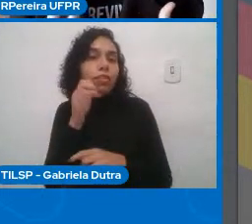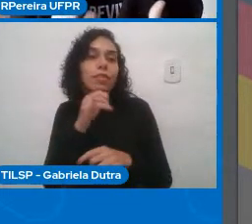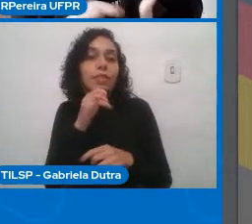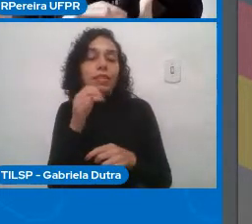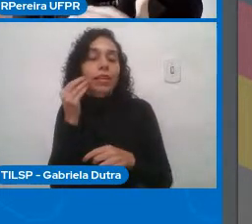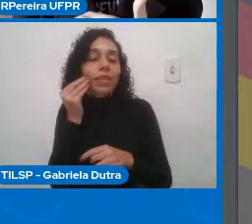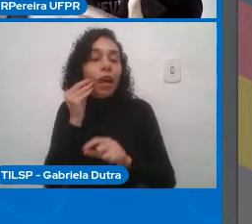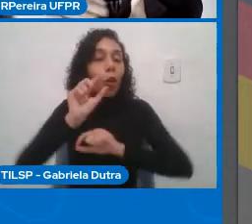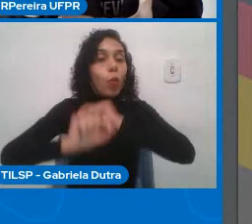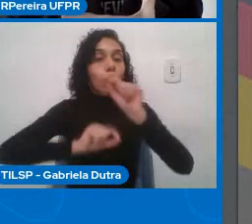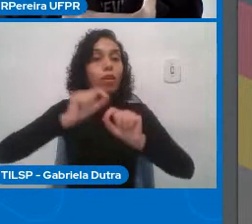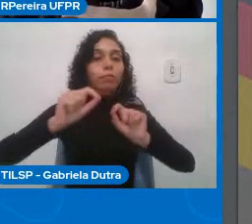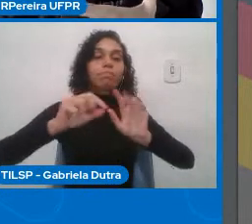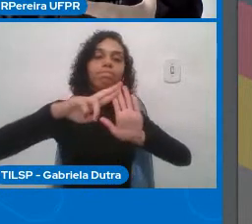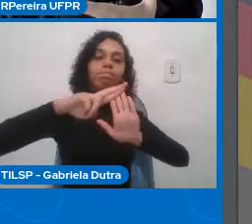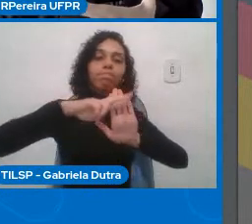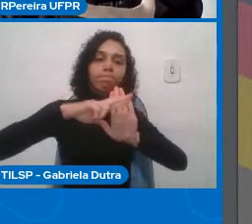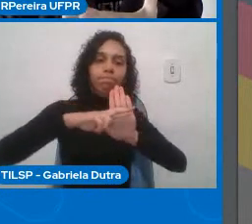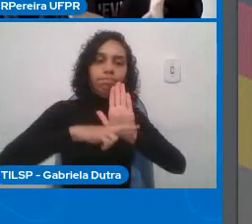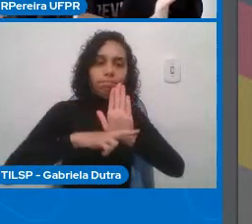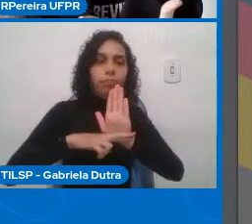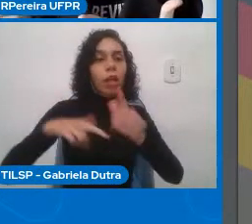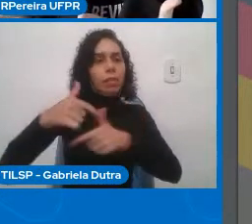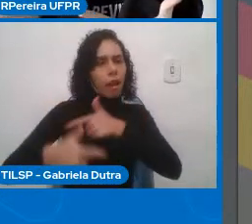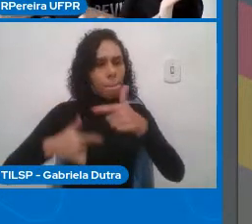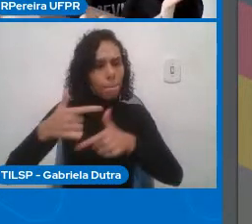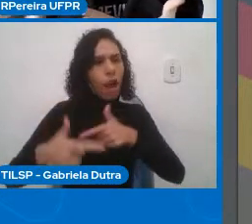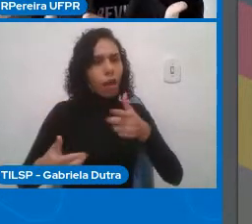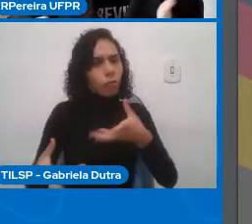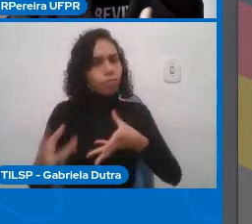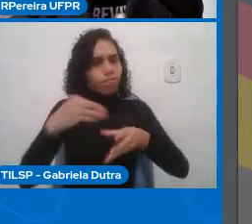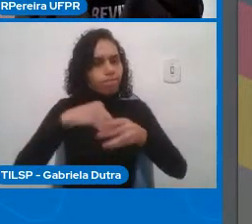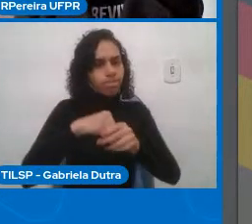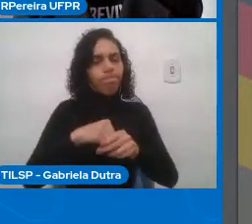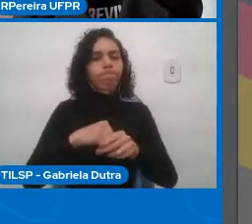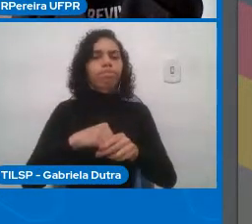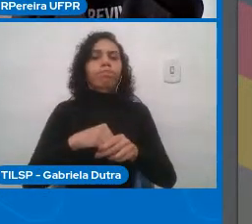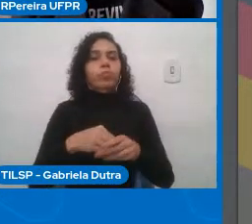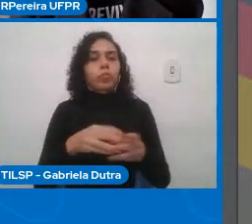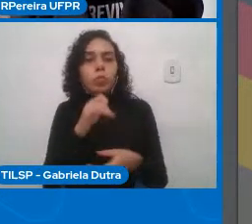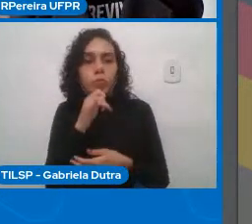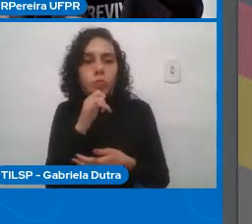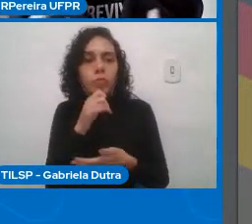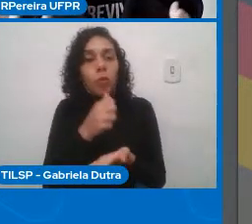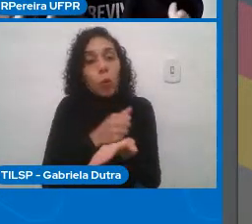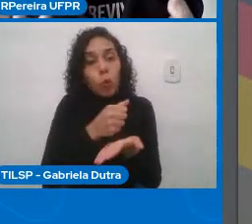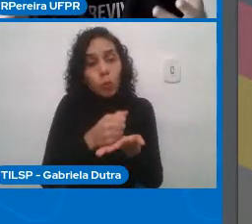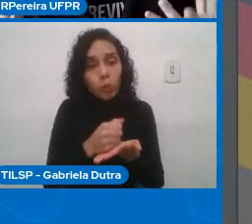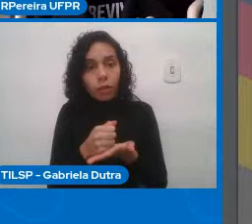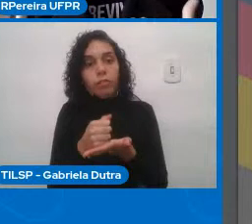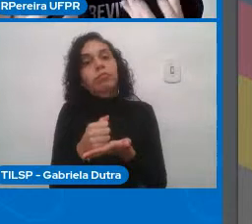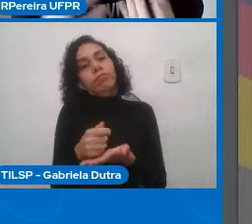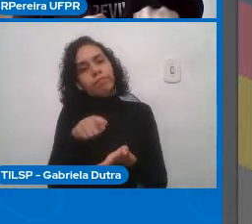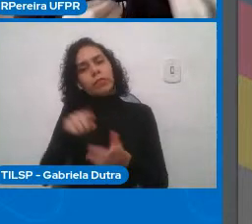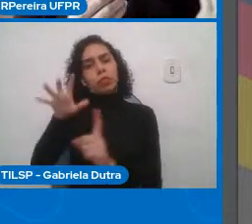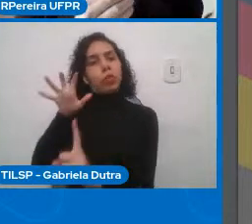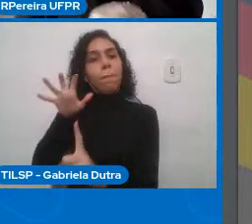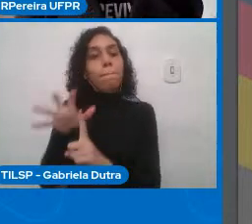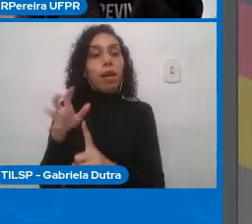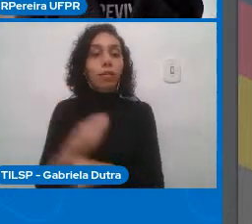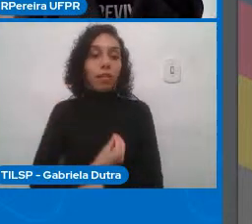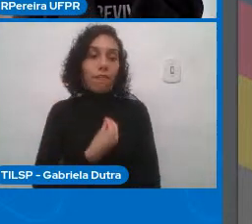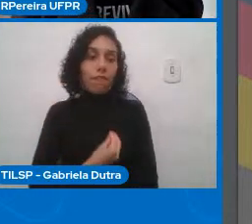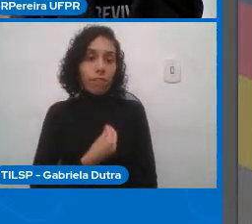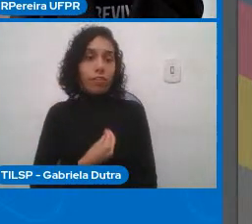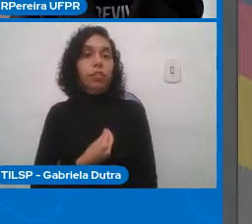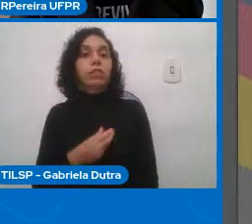que impacta diretamente na vida de quem emprega e de quem é empregado, com problemas graves que impediam